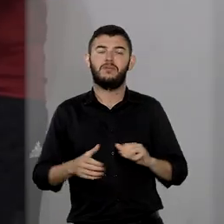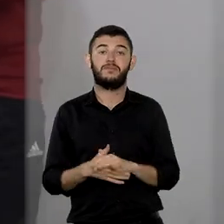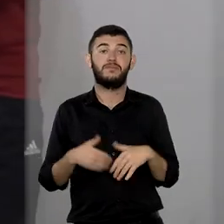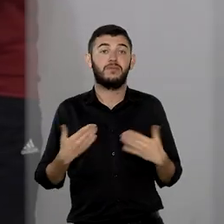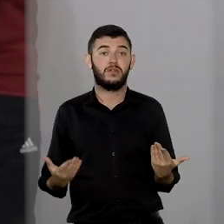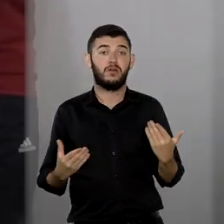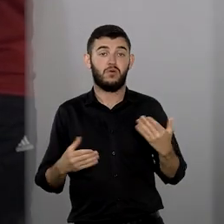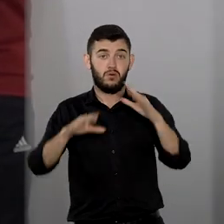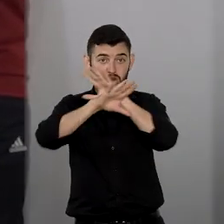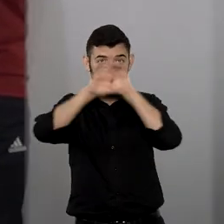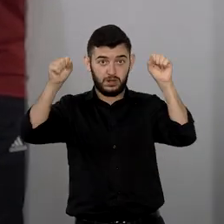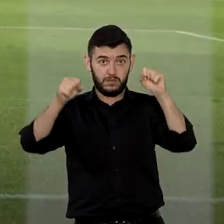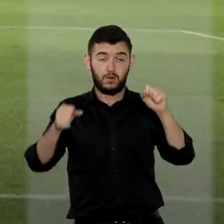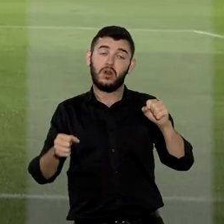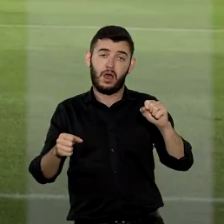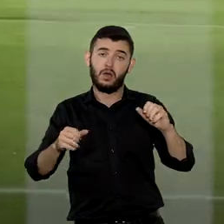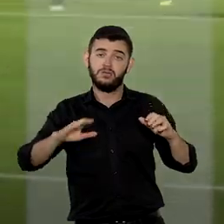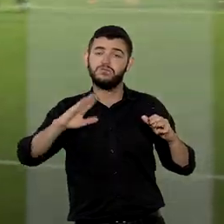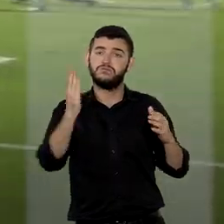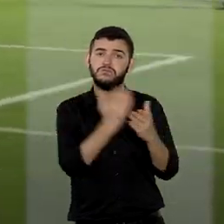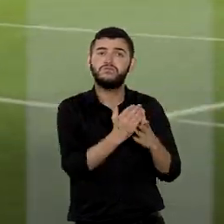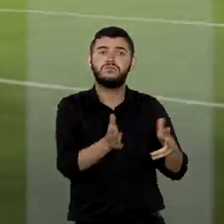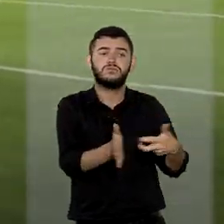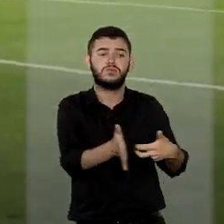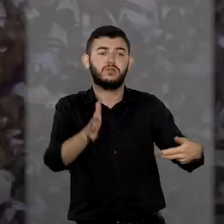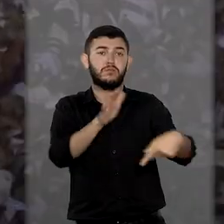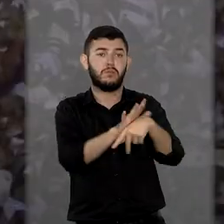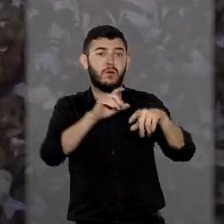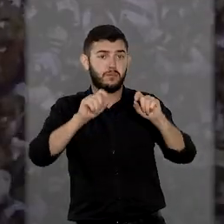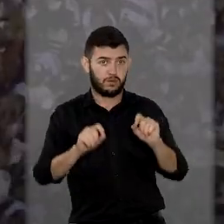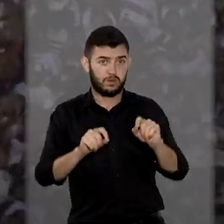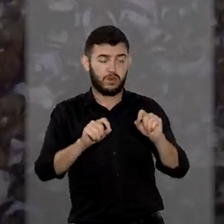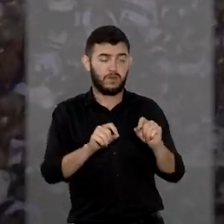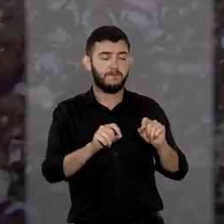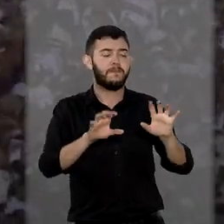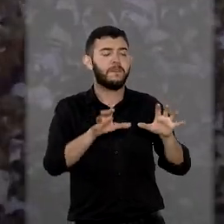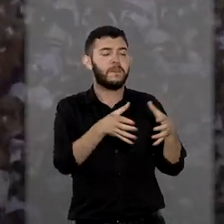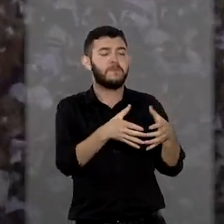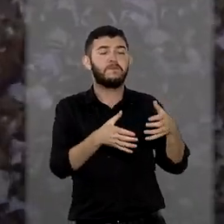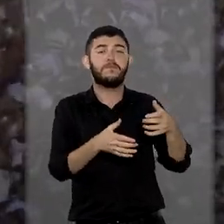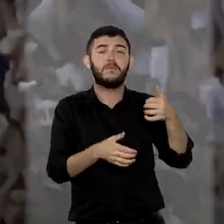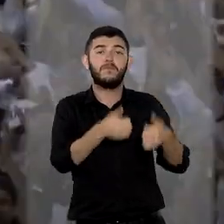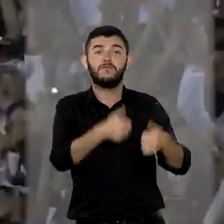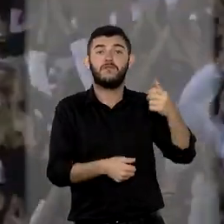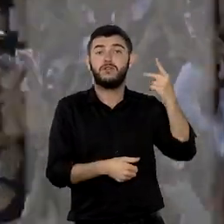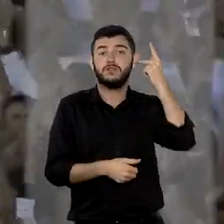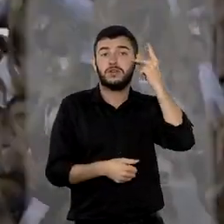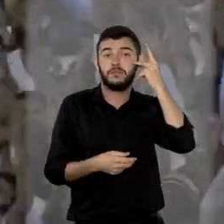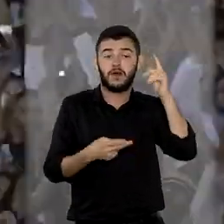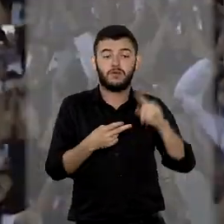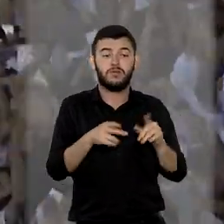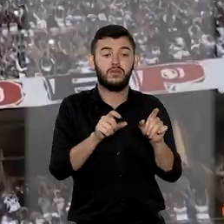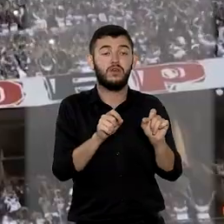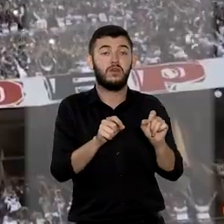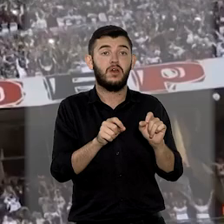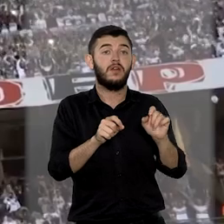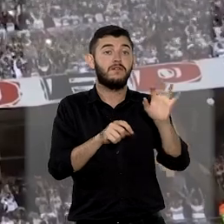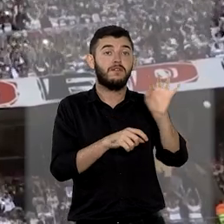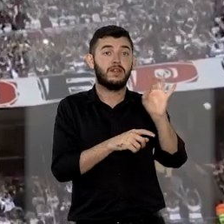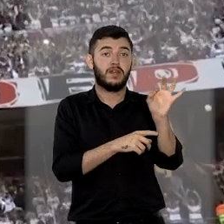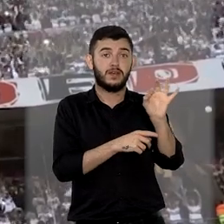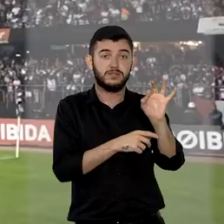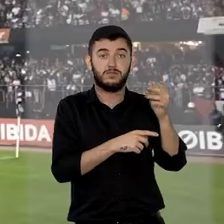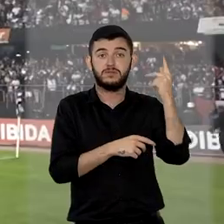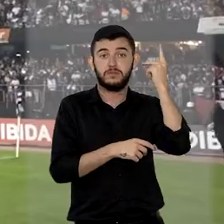condenou o São Paulo Futebol Clube e a Federação Paulista de Futebol a indenizar os autores. No recurso ao STJ, o